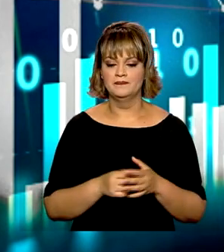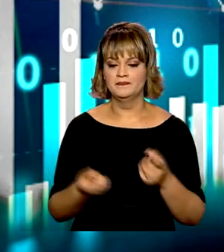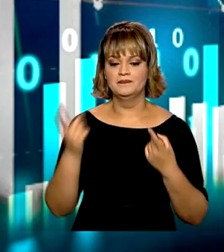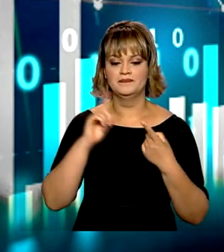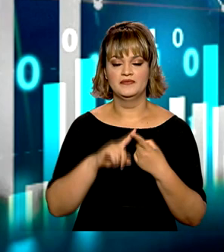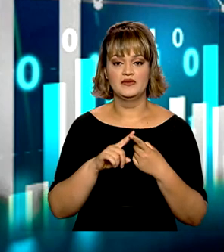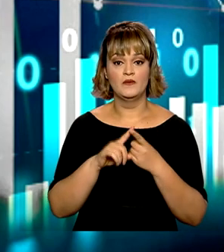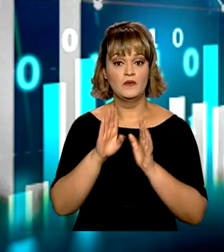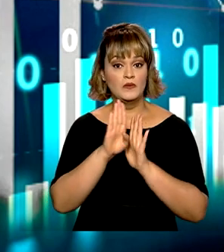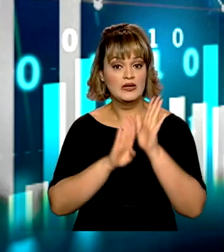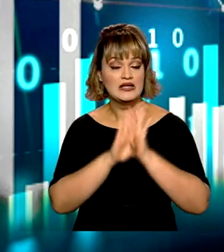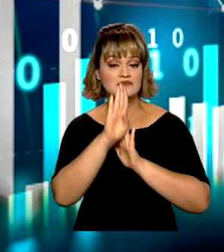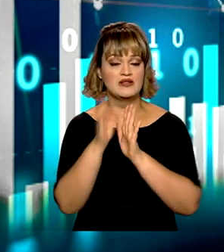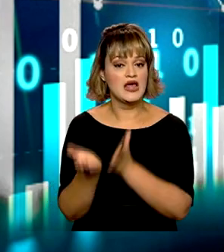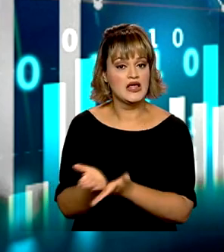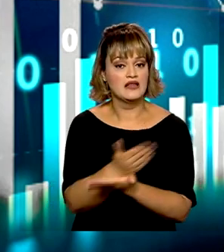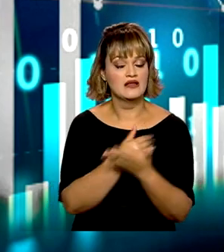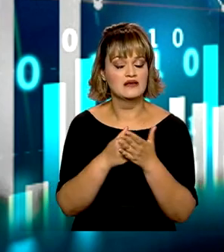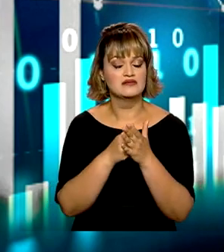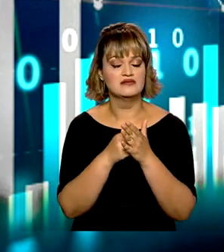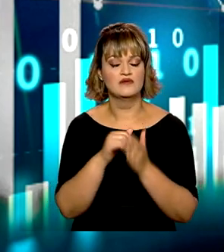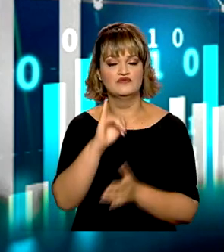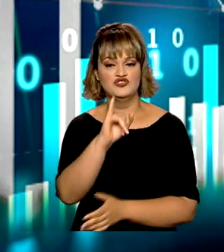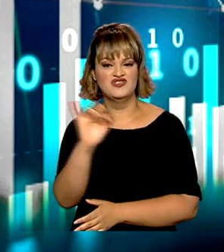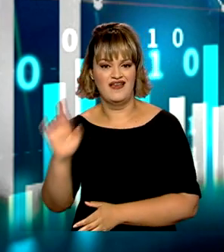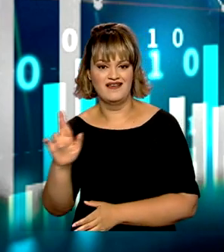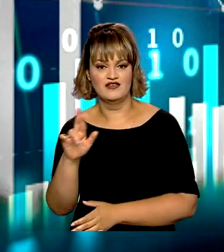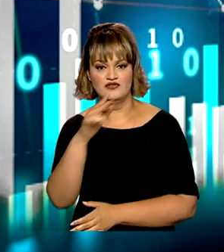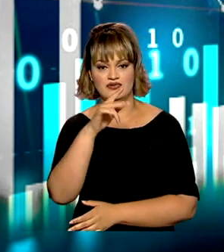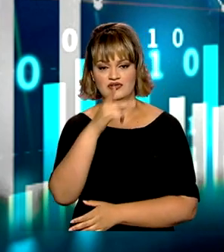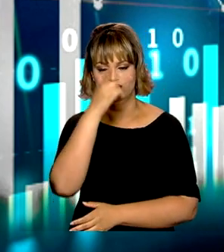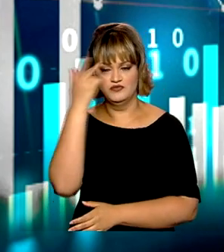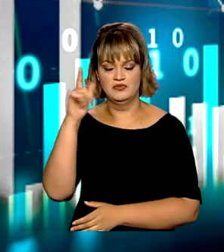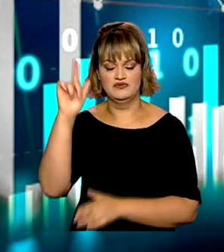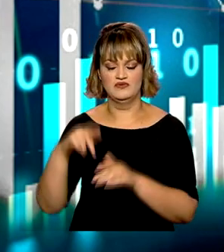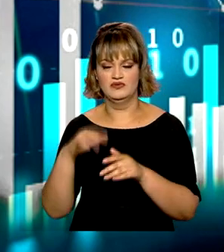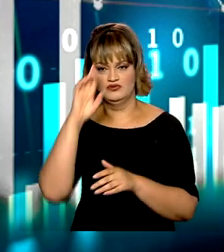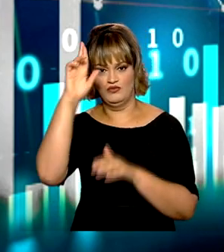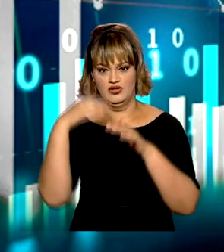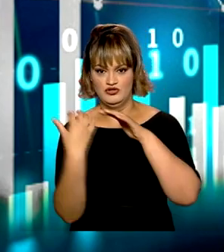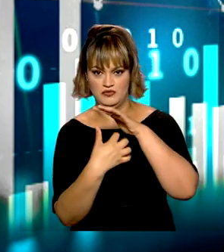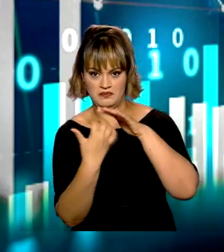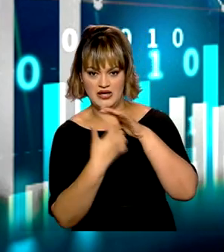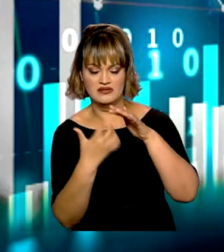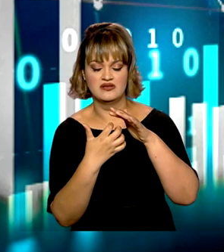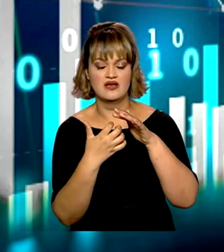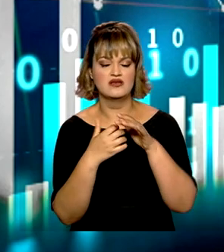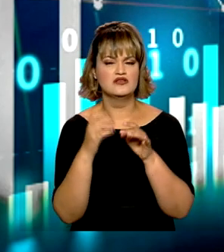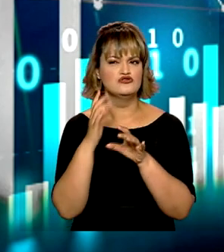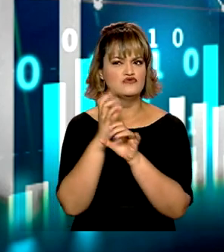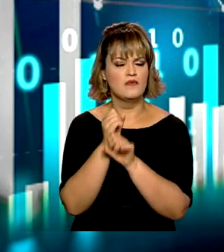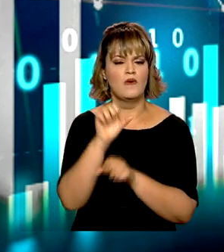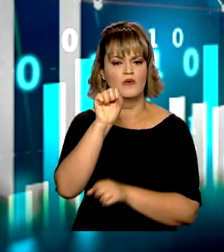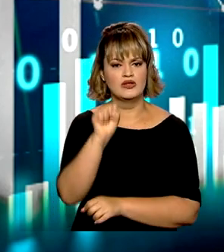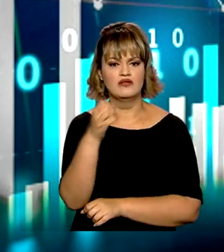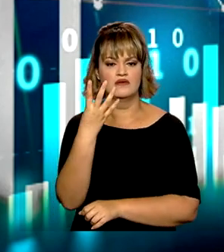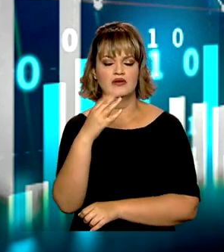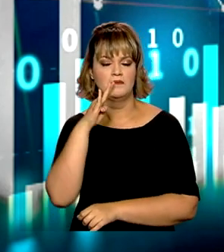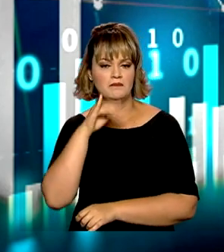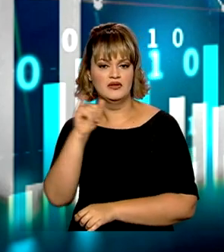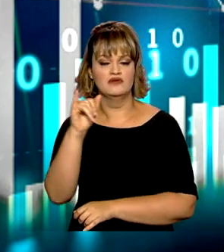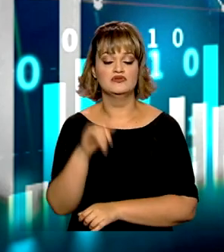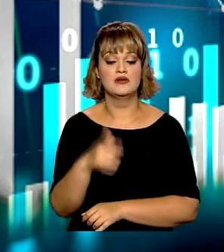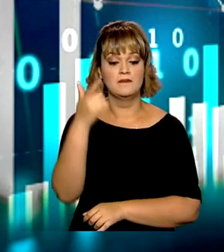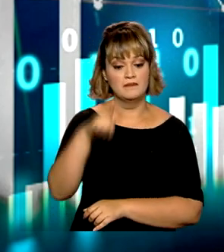destaque o crescimento da arrecadação de imposto de renda pessoa jurídica e da contribuição sobre o lucro que chegou a R 84 bilhões, e também